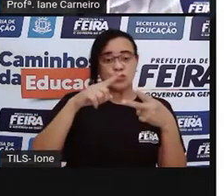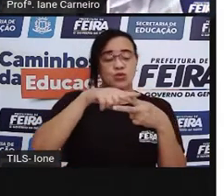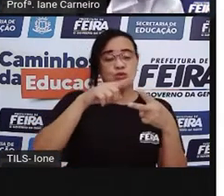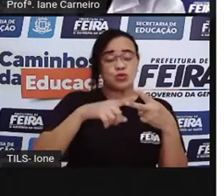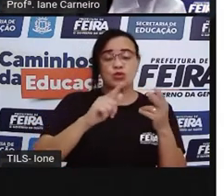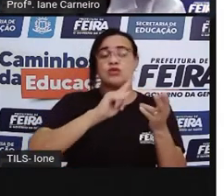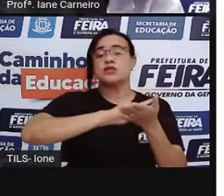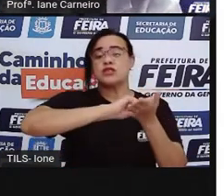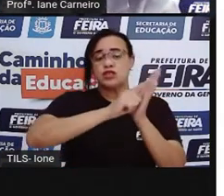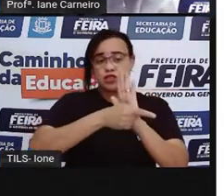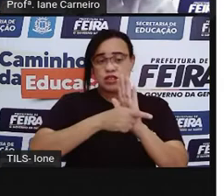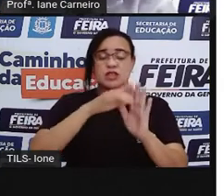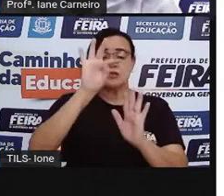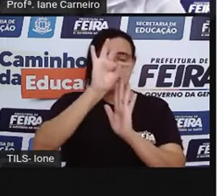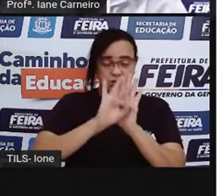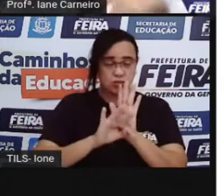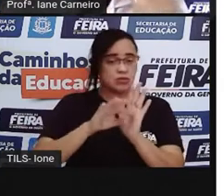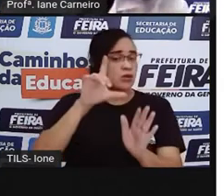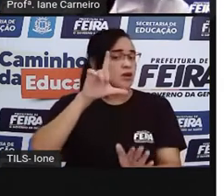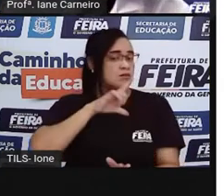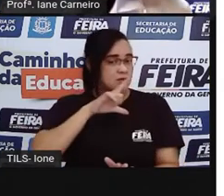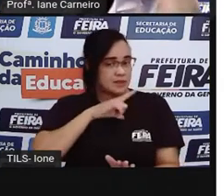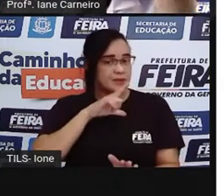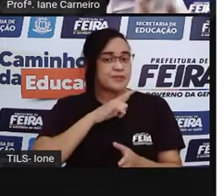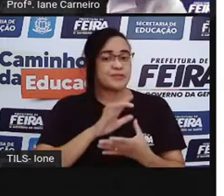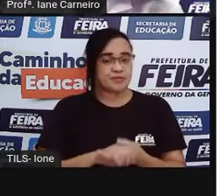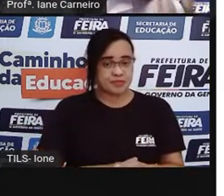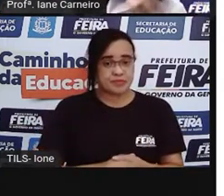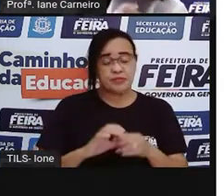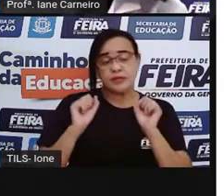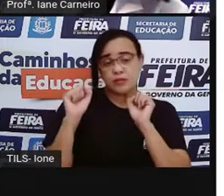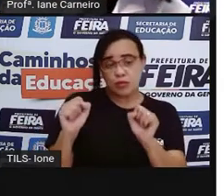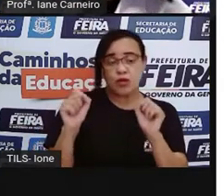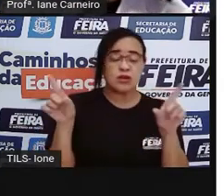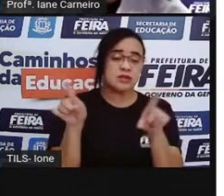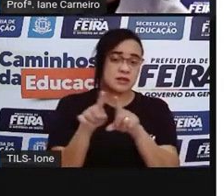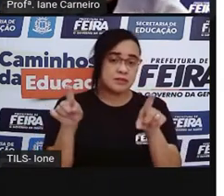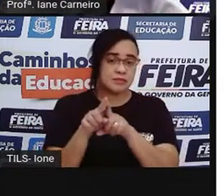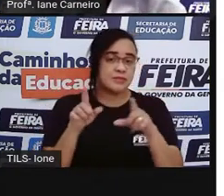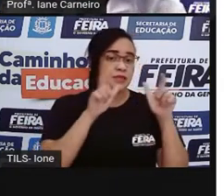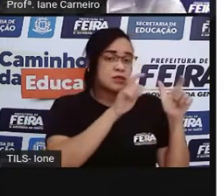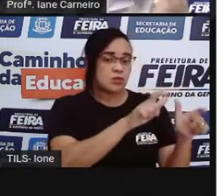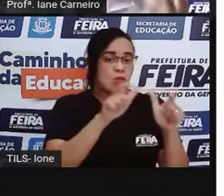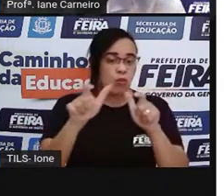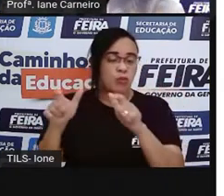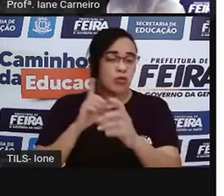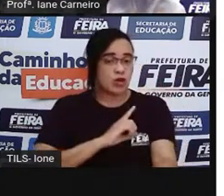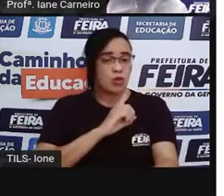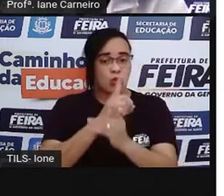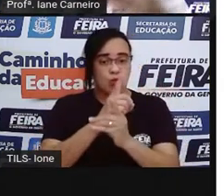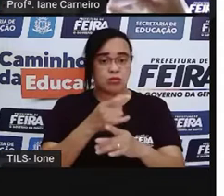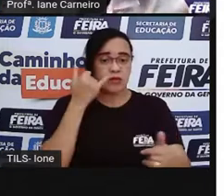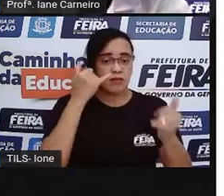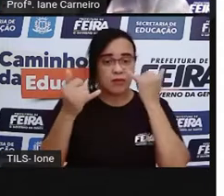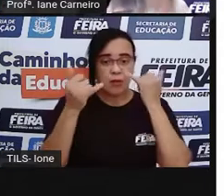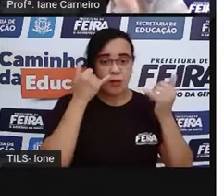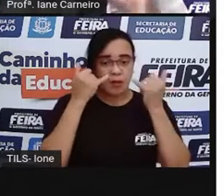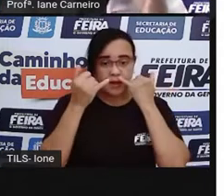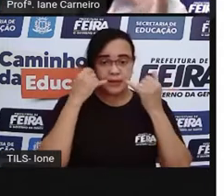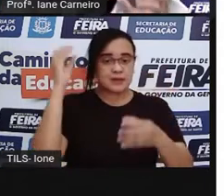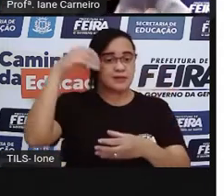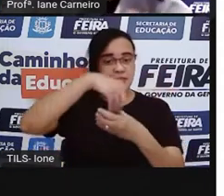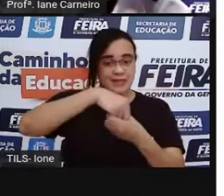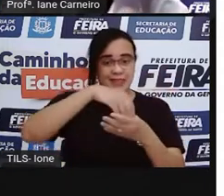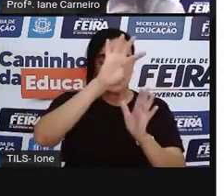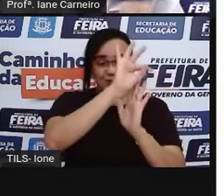A gente também pode aprender, pode aprender a localizar informações no texto. Então, a gente vai, a PRO